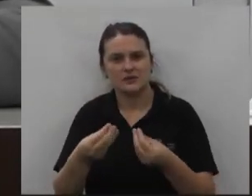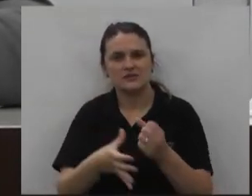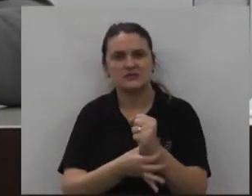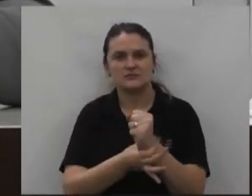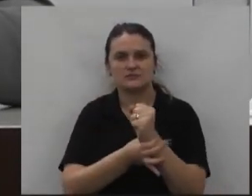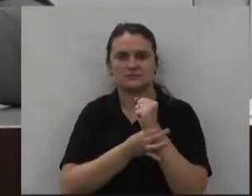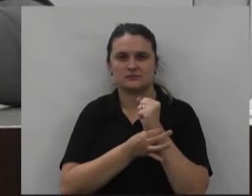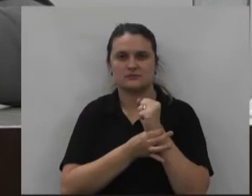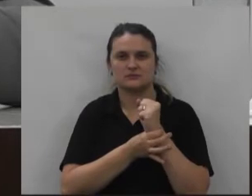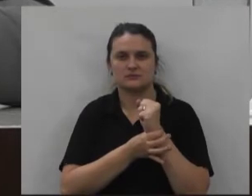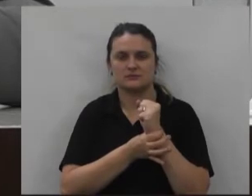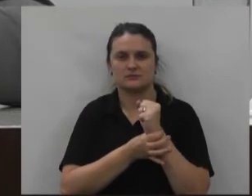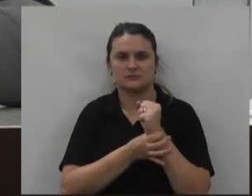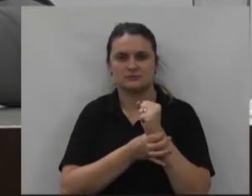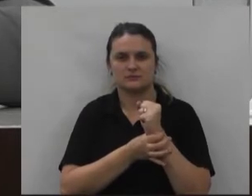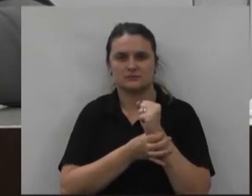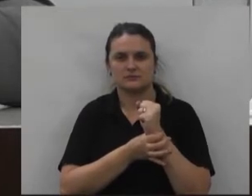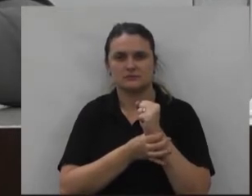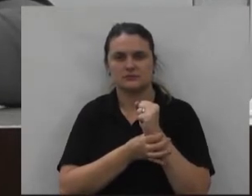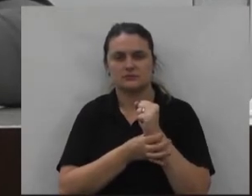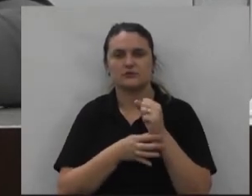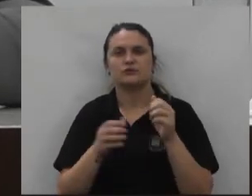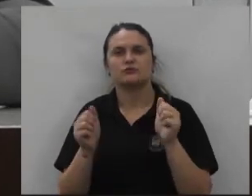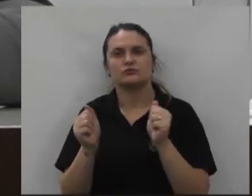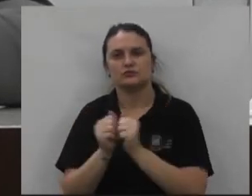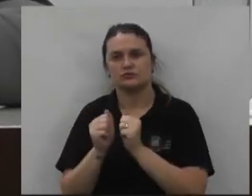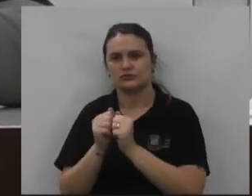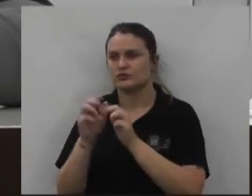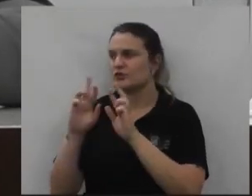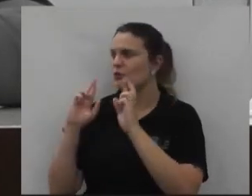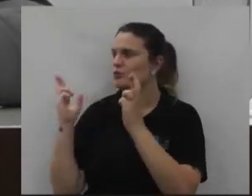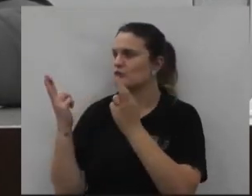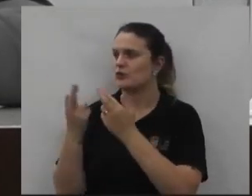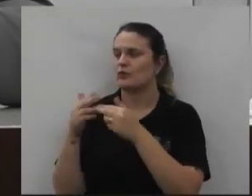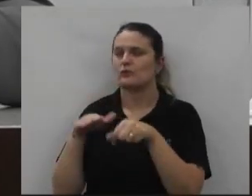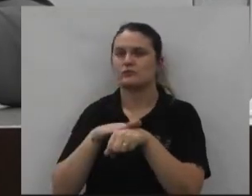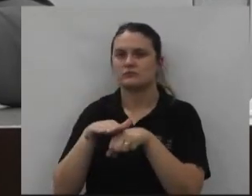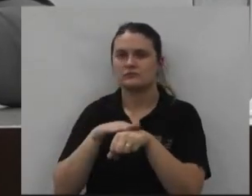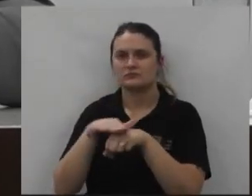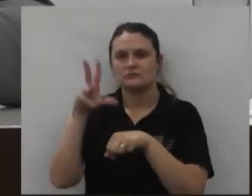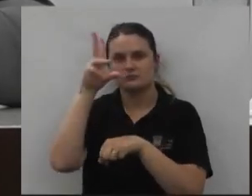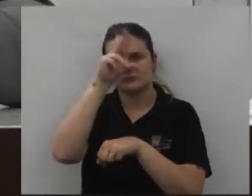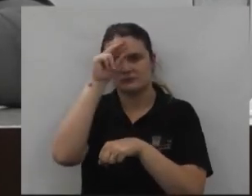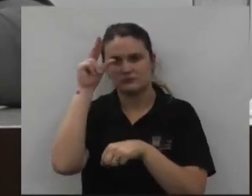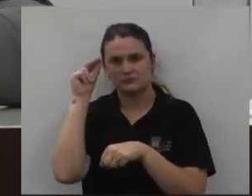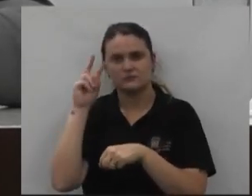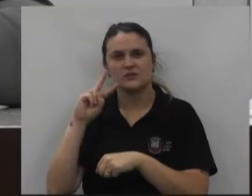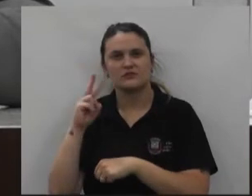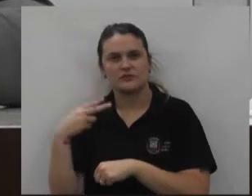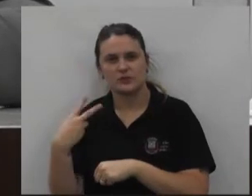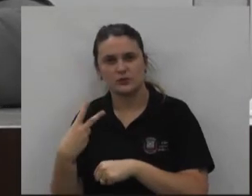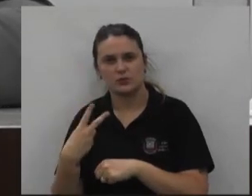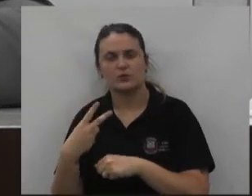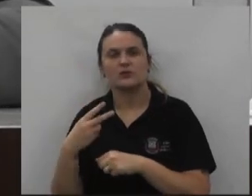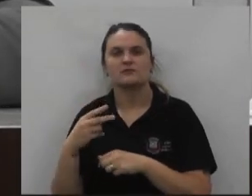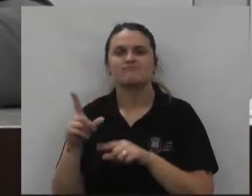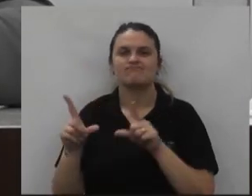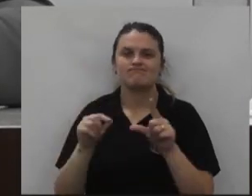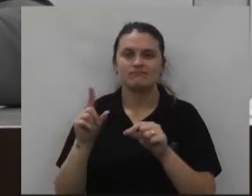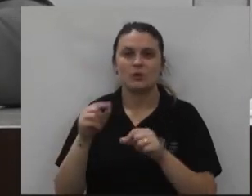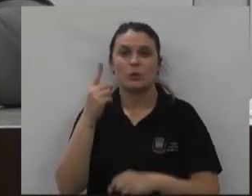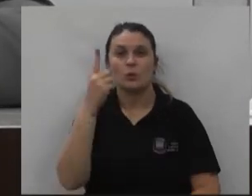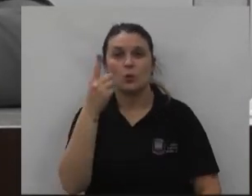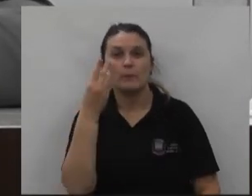a segurança aonde em consonância em conversa com o executivo os vereadores decidiram que